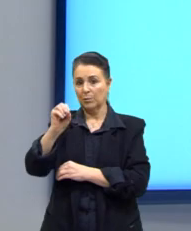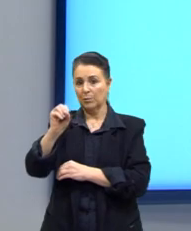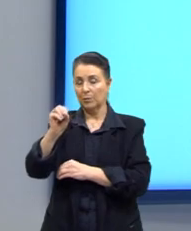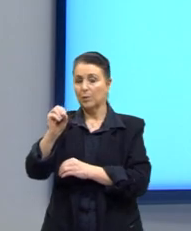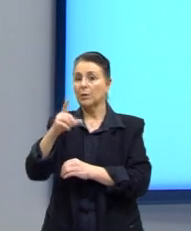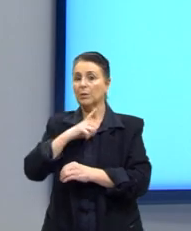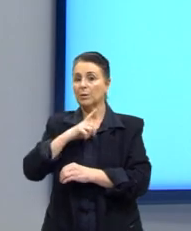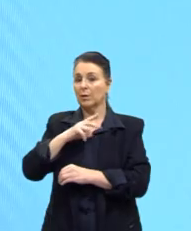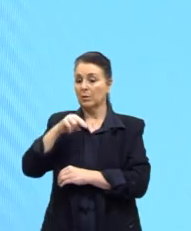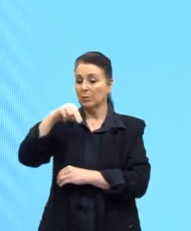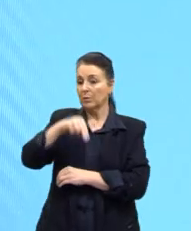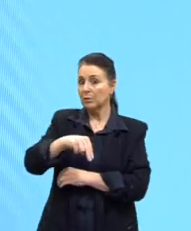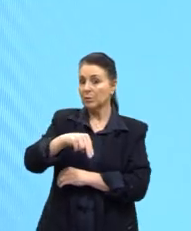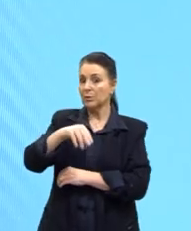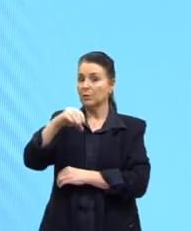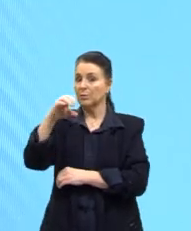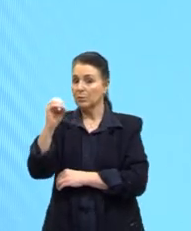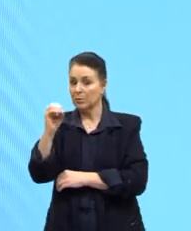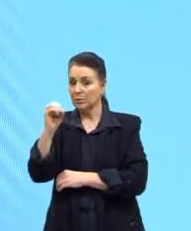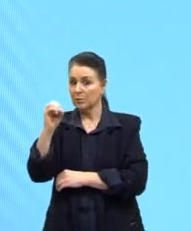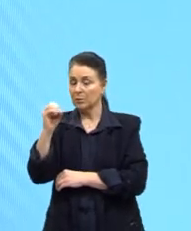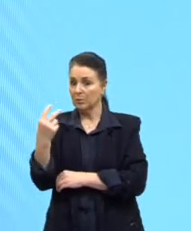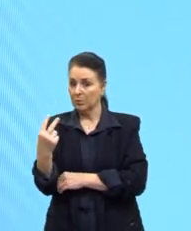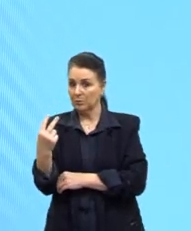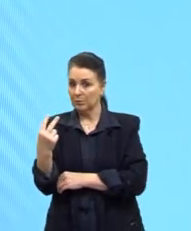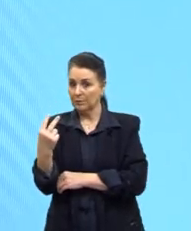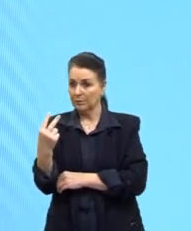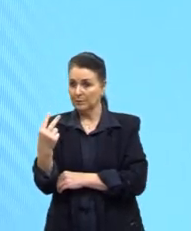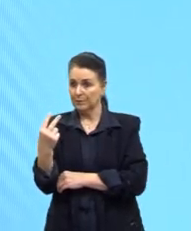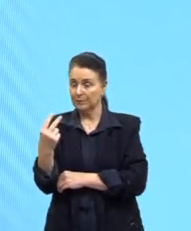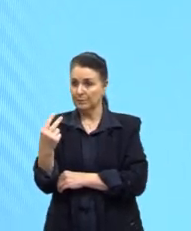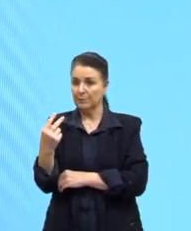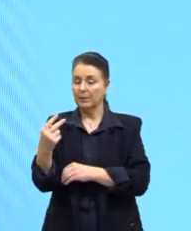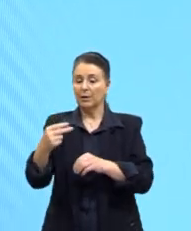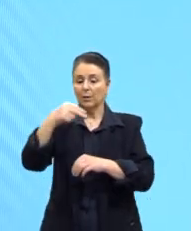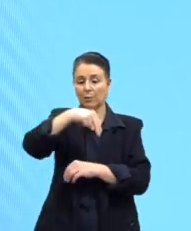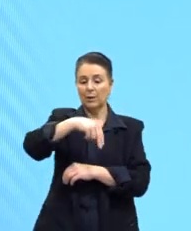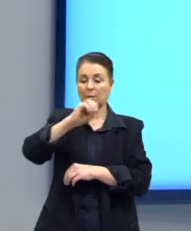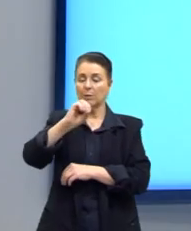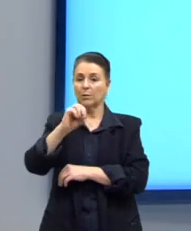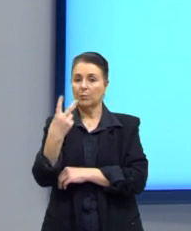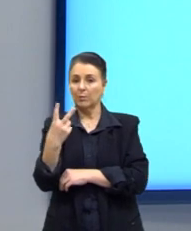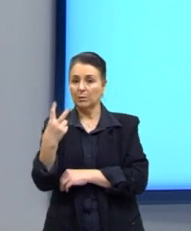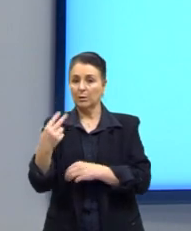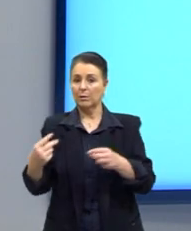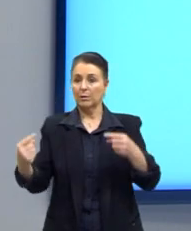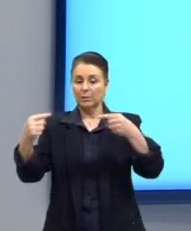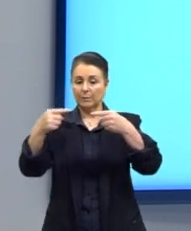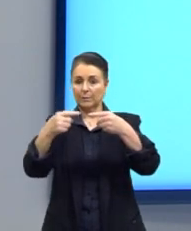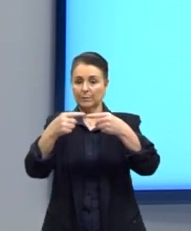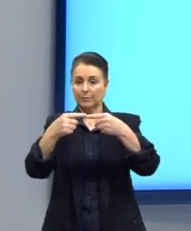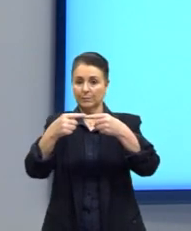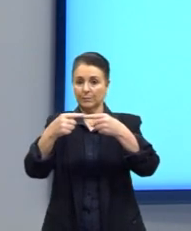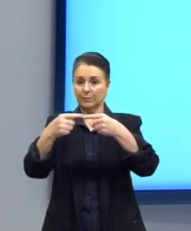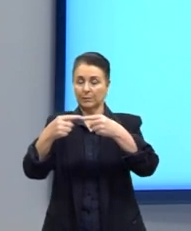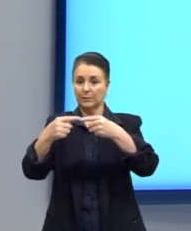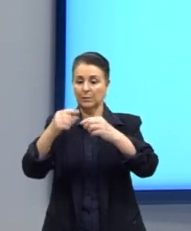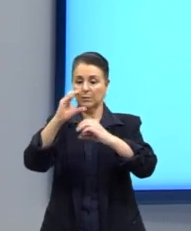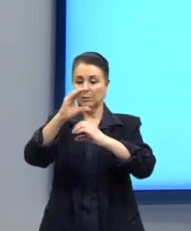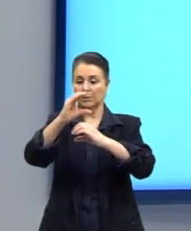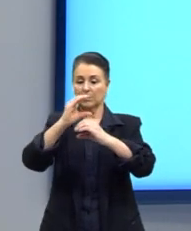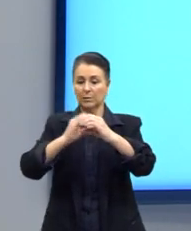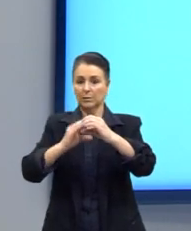com o oxigênio. Há dois oxigênios. Ligado a uma cadeia carbônica. A cadeia carbônica pode ser desde um